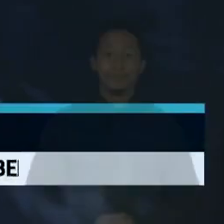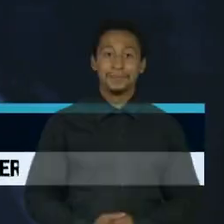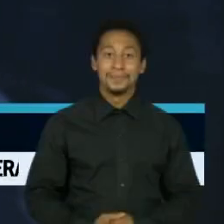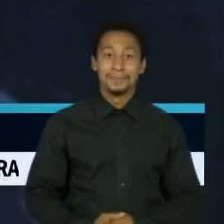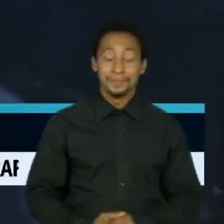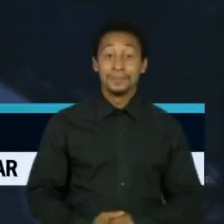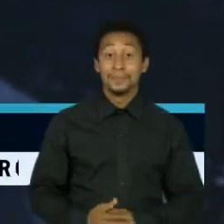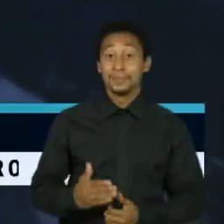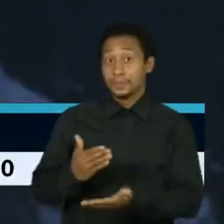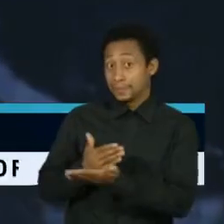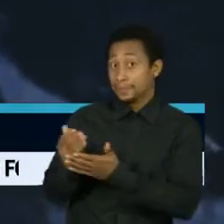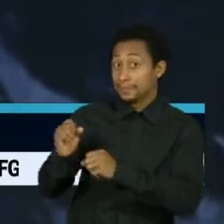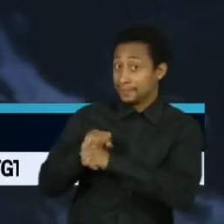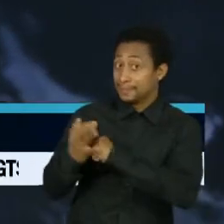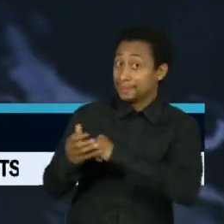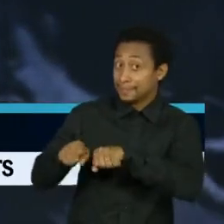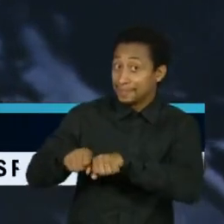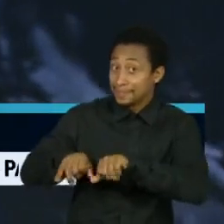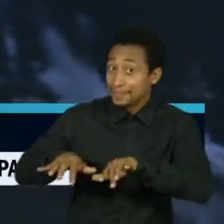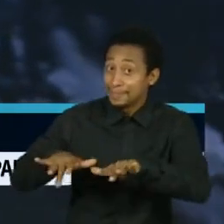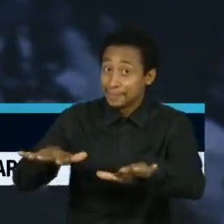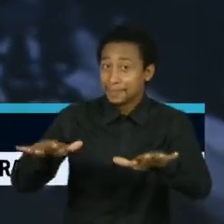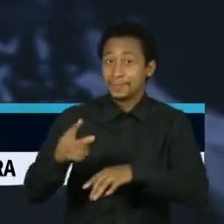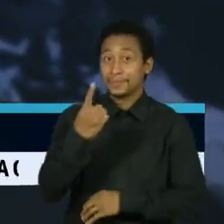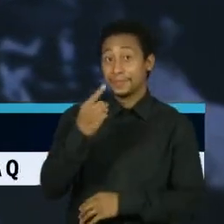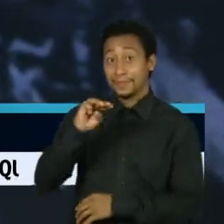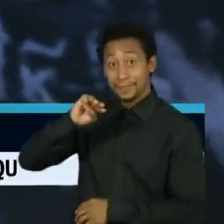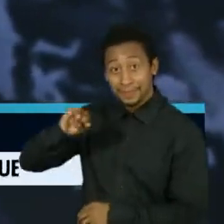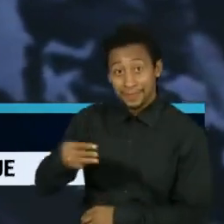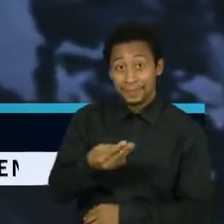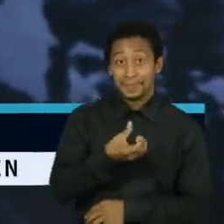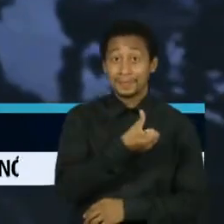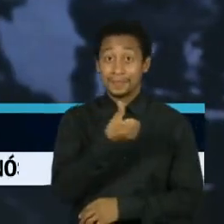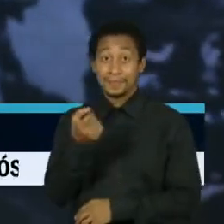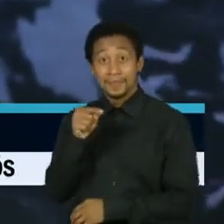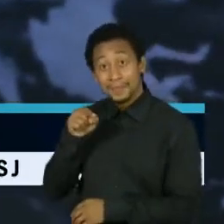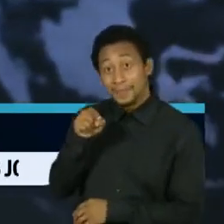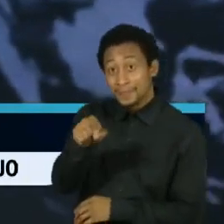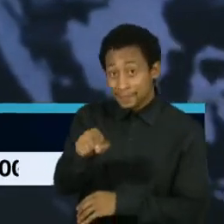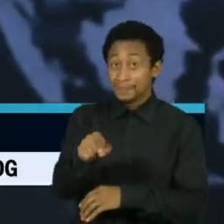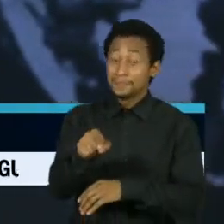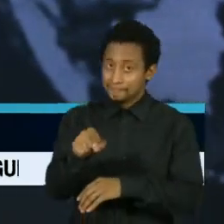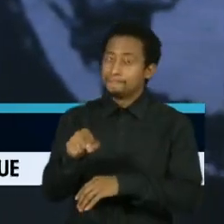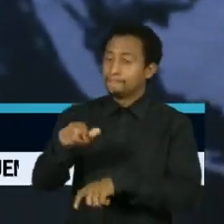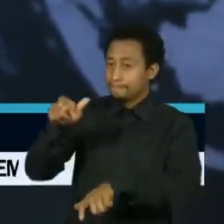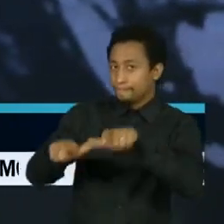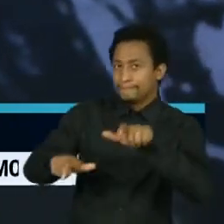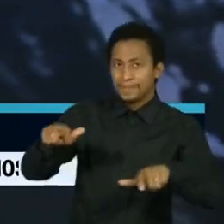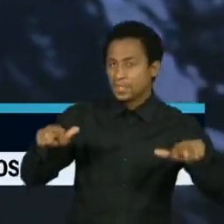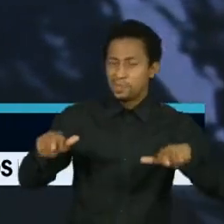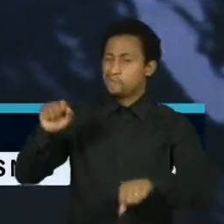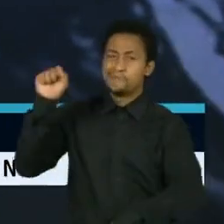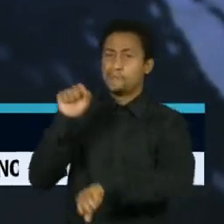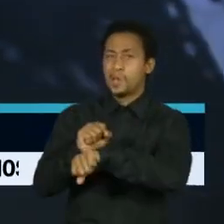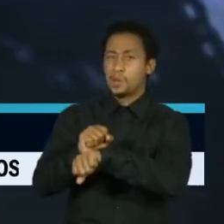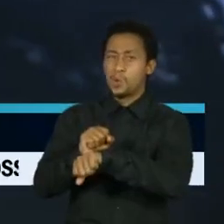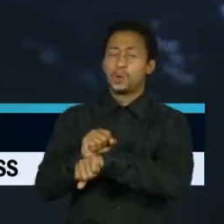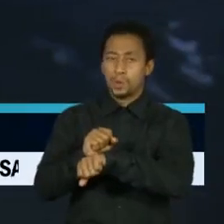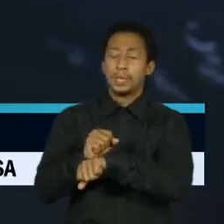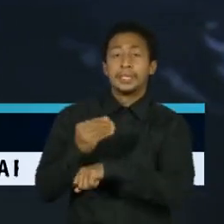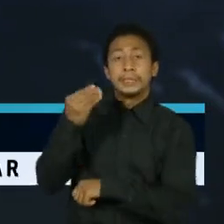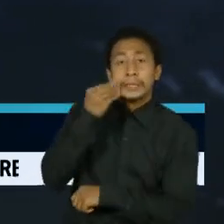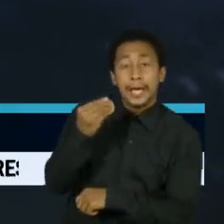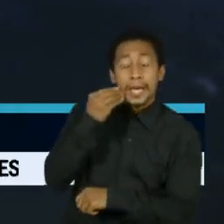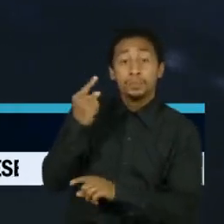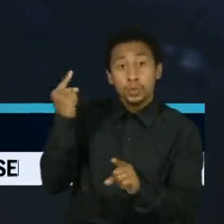Desde o início da pandemia de covid-19, mais de um milhão e meio de brasileiros deixaram de fazer os testes necessários para a detecção do glaucoma,